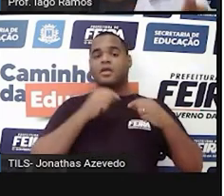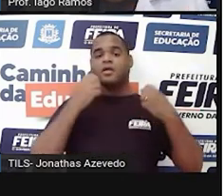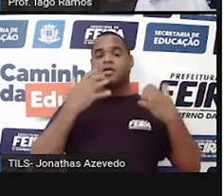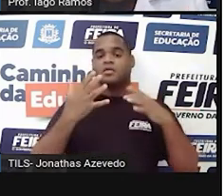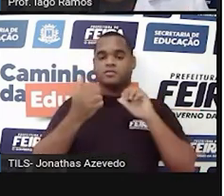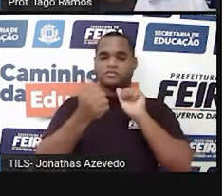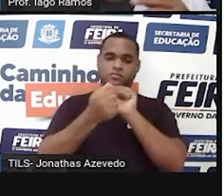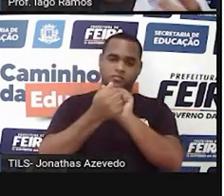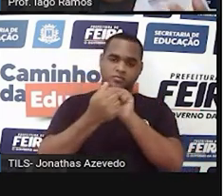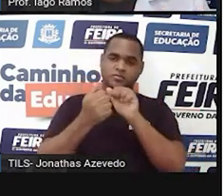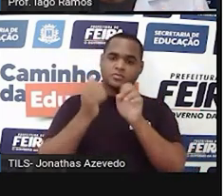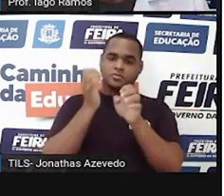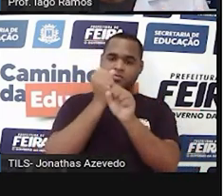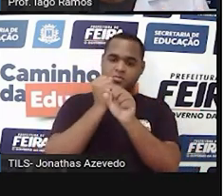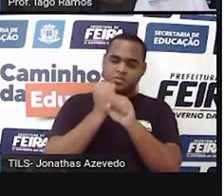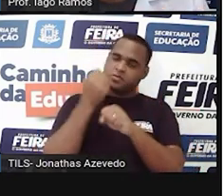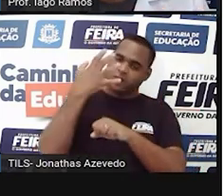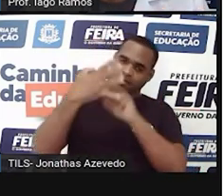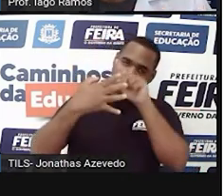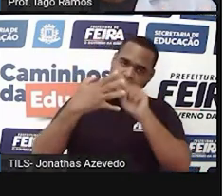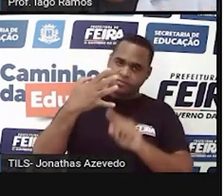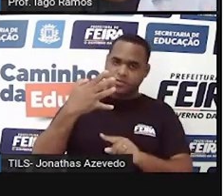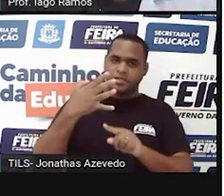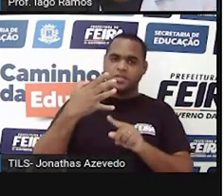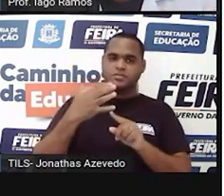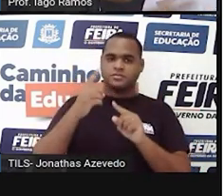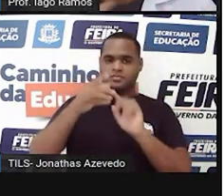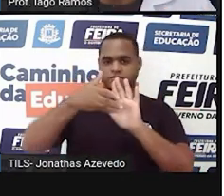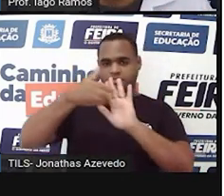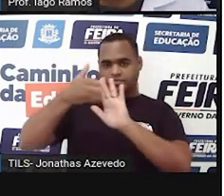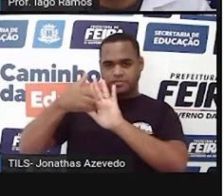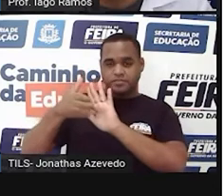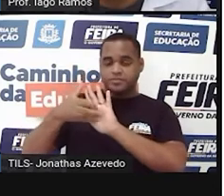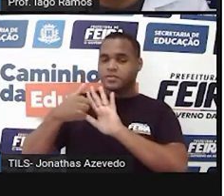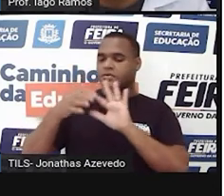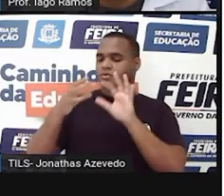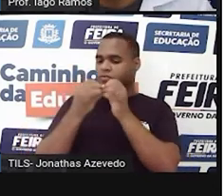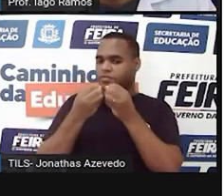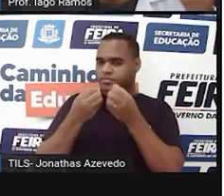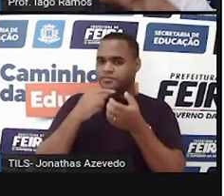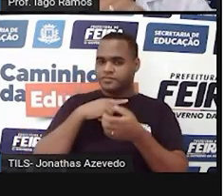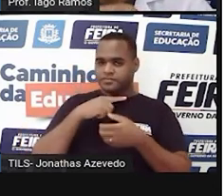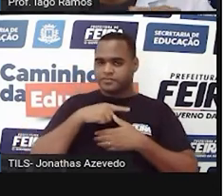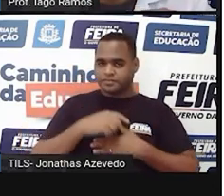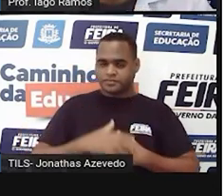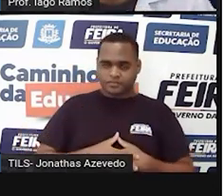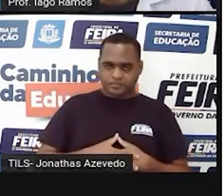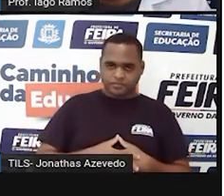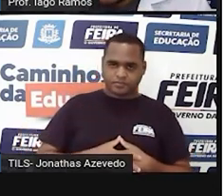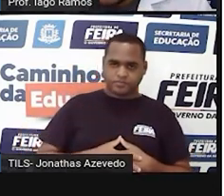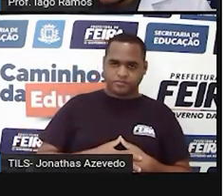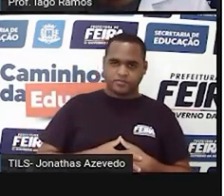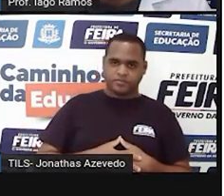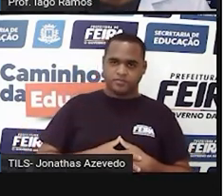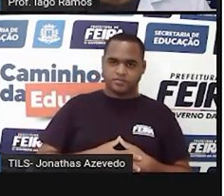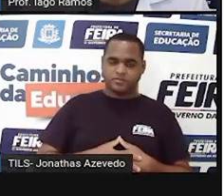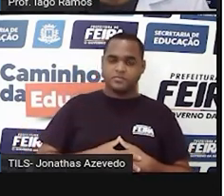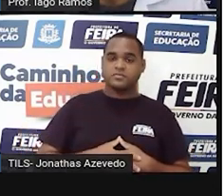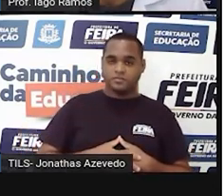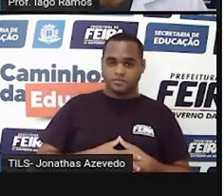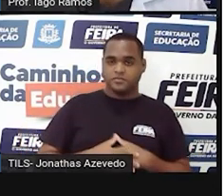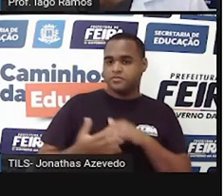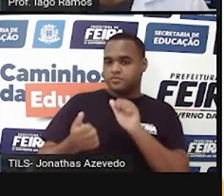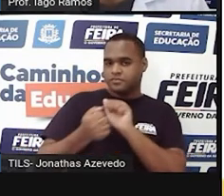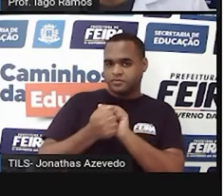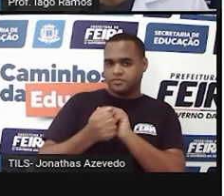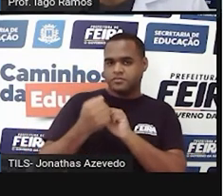Junta esses 4 e retira do total. Então, vamos juntar aqui agora esses 4